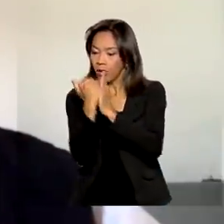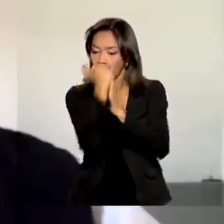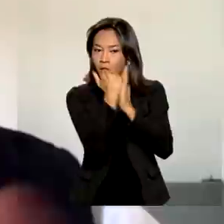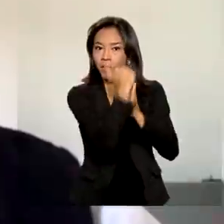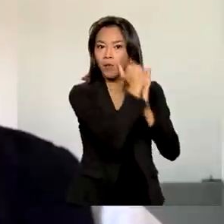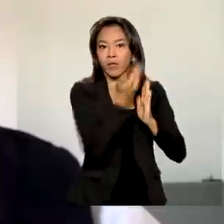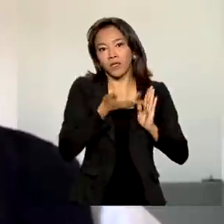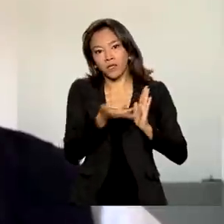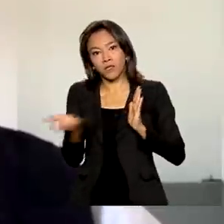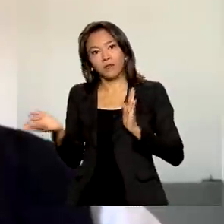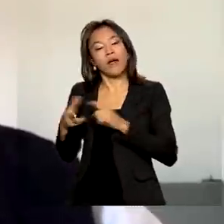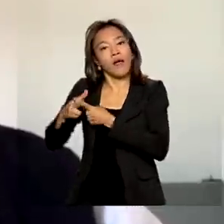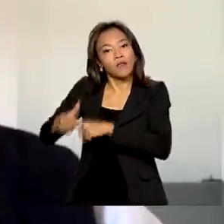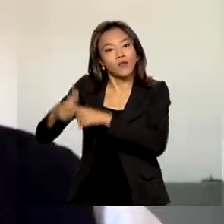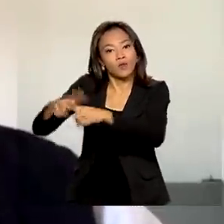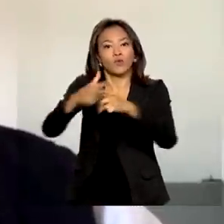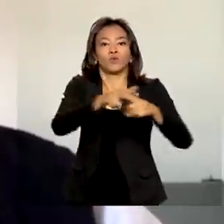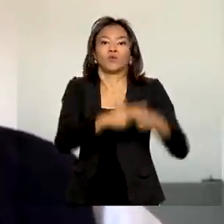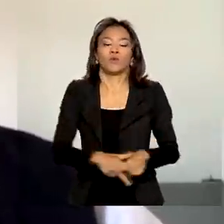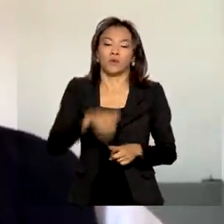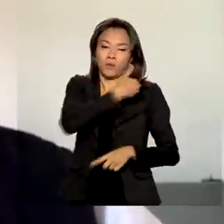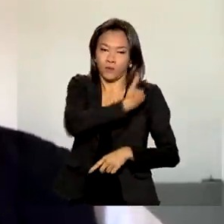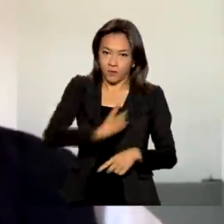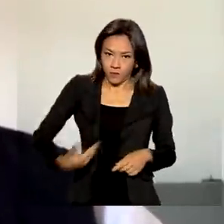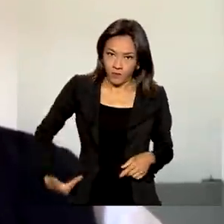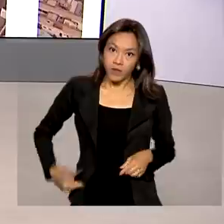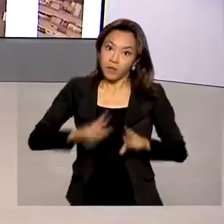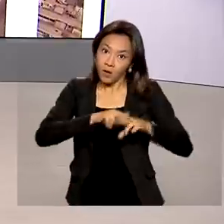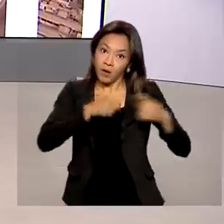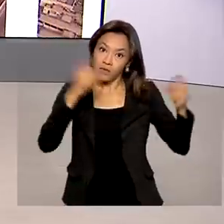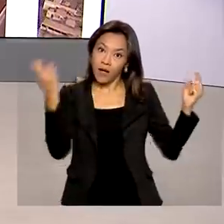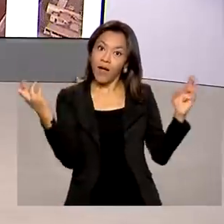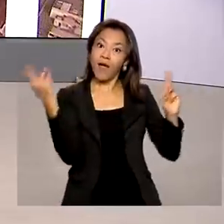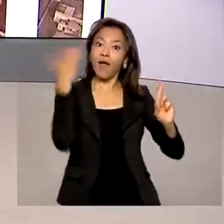acaba sendo ajustado pelo índice do salário mínimo.